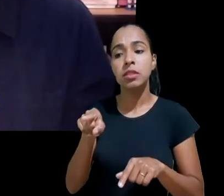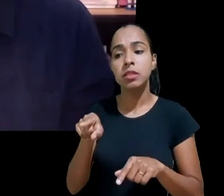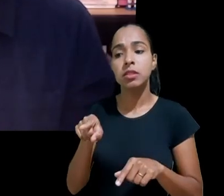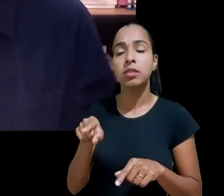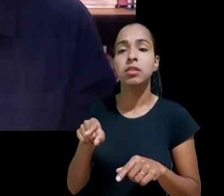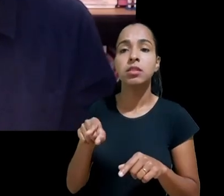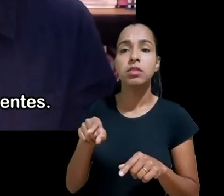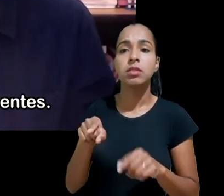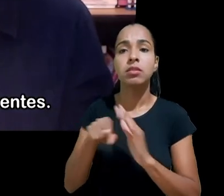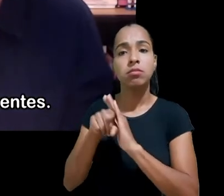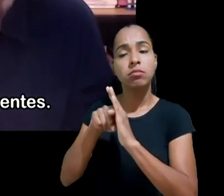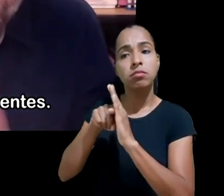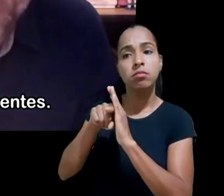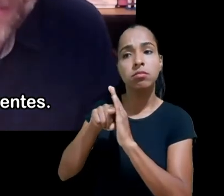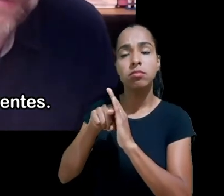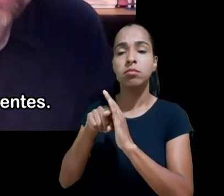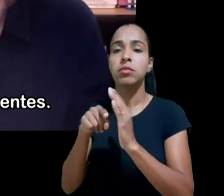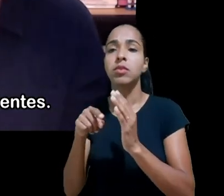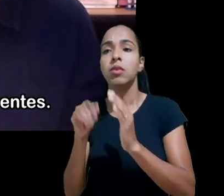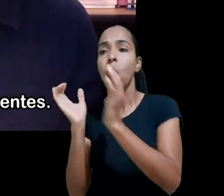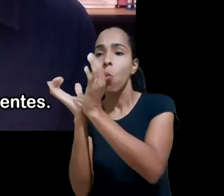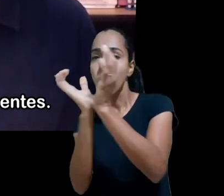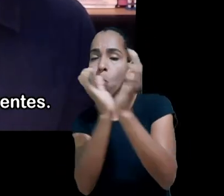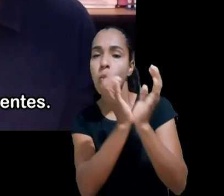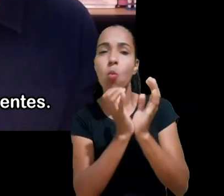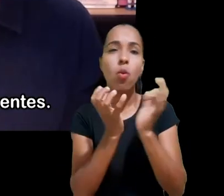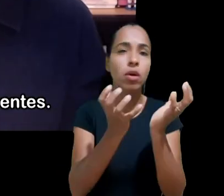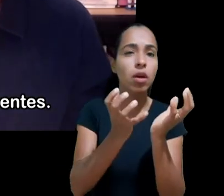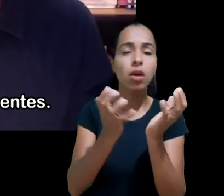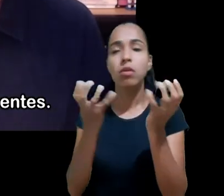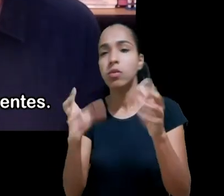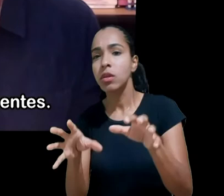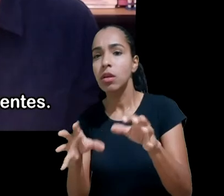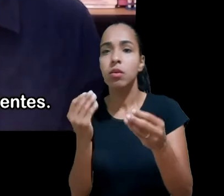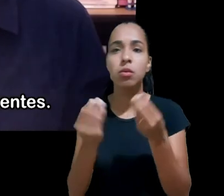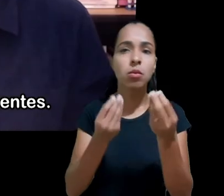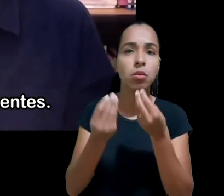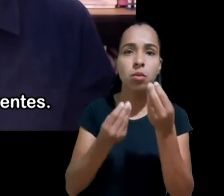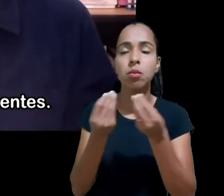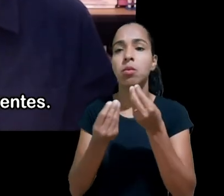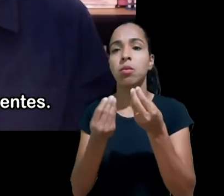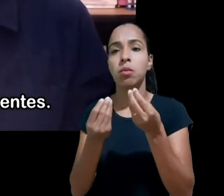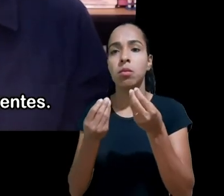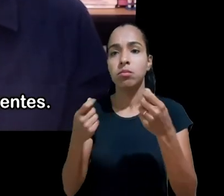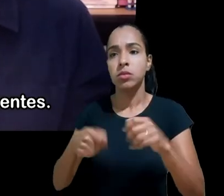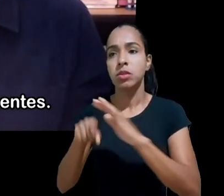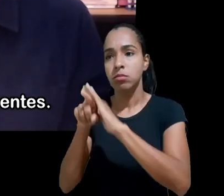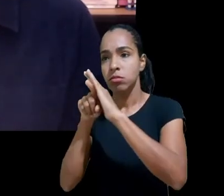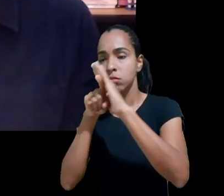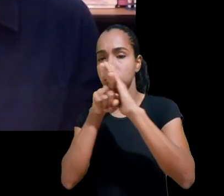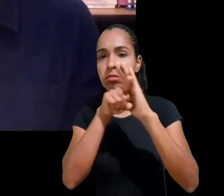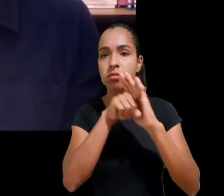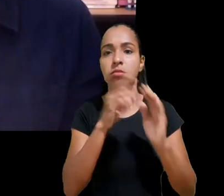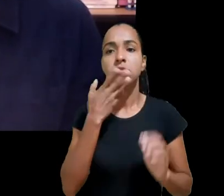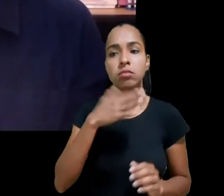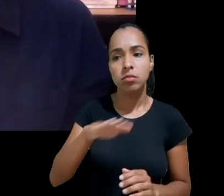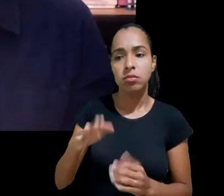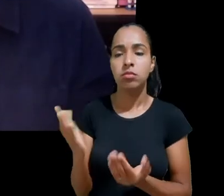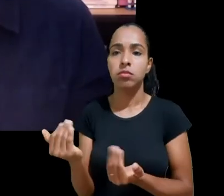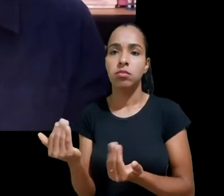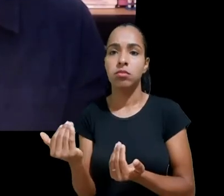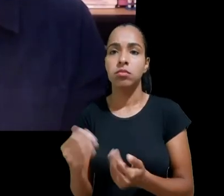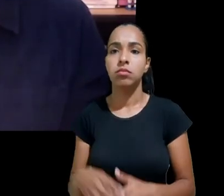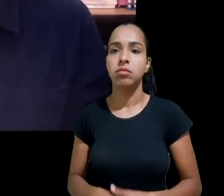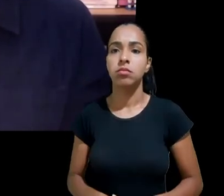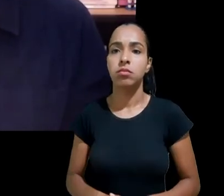subrepresentados e fazer uma especificação em especial para crianças e adolescentes essa